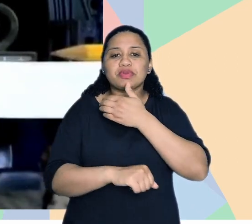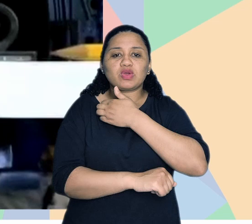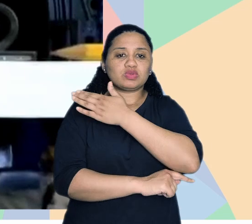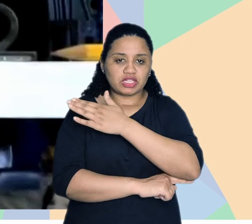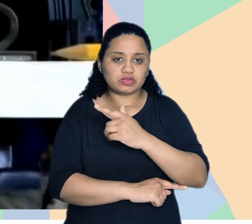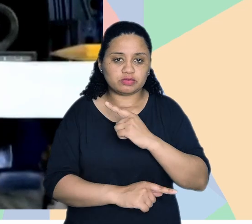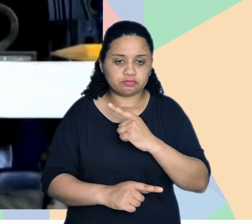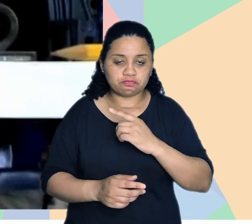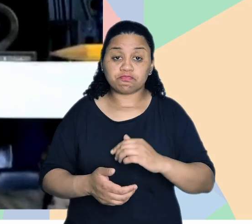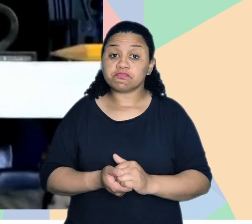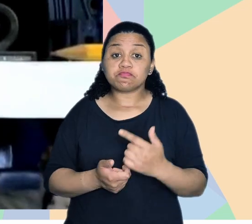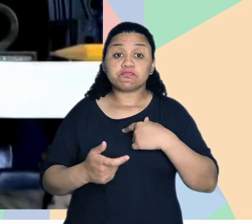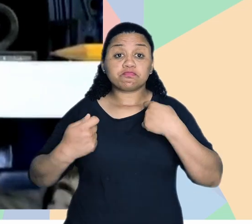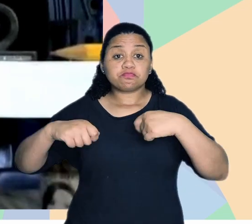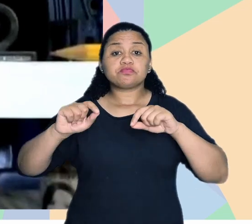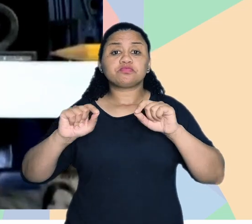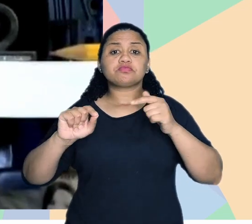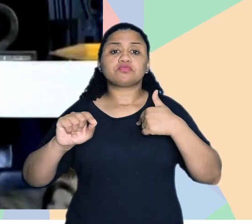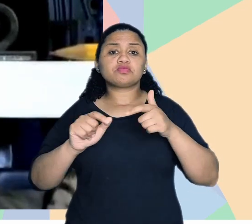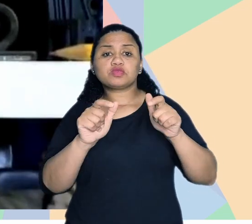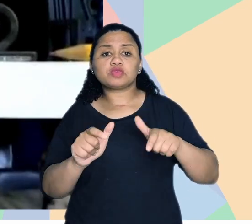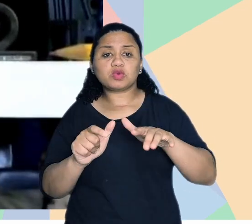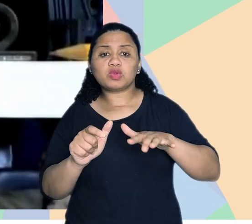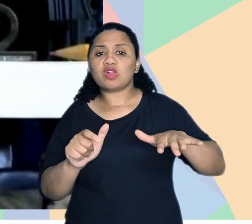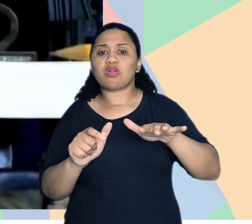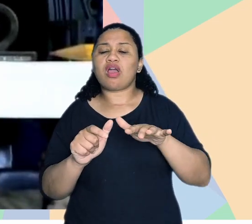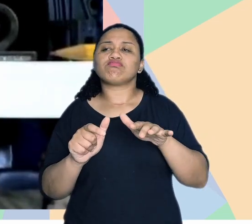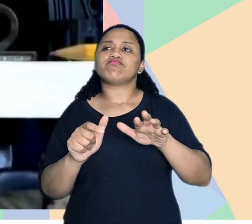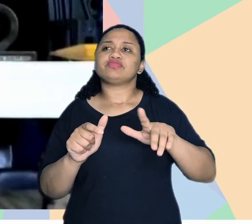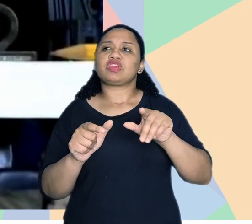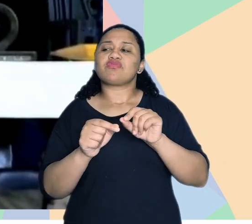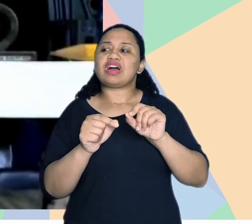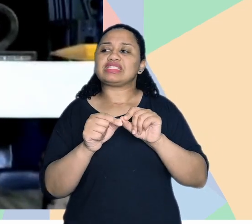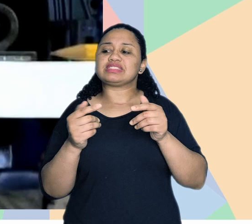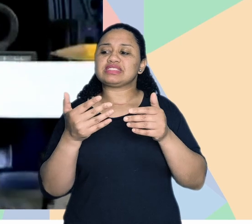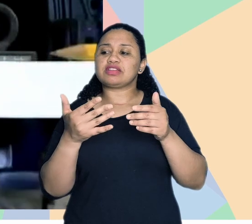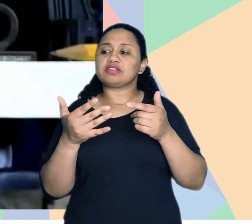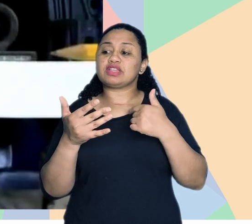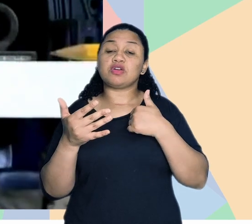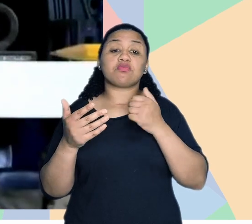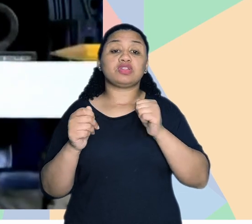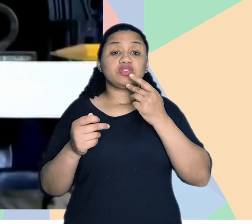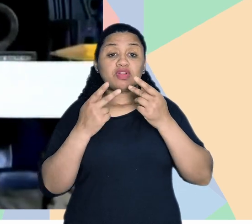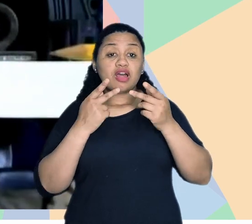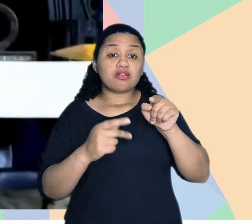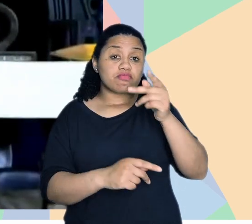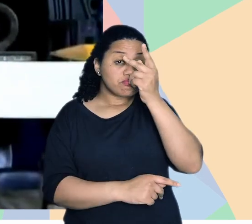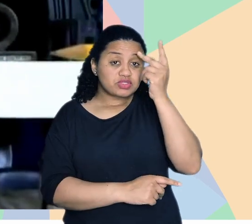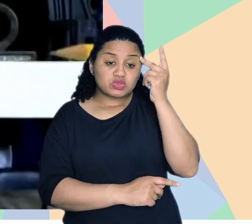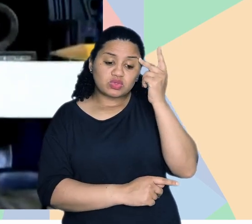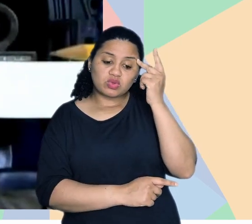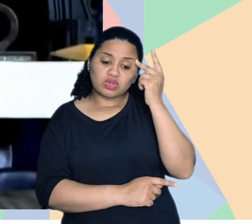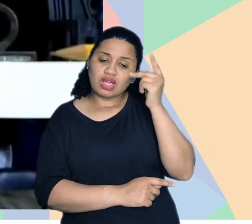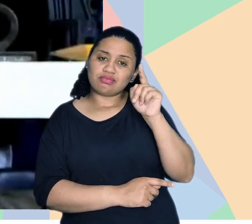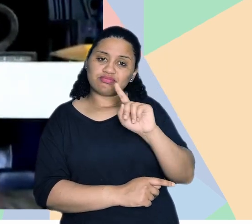discriminação, tá? Então, eu preciso fazer com que aquele espaço não dê chance para que eu diga que aquela pessoa...